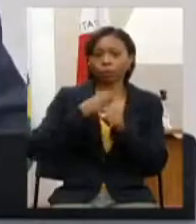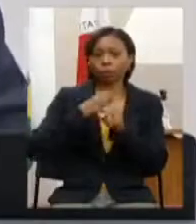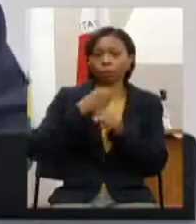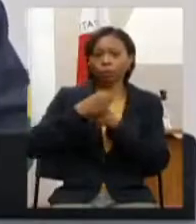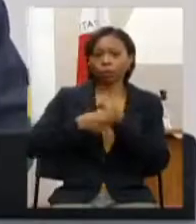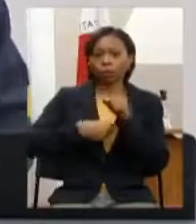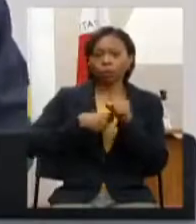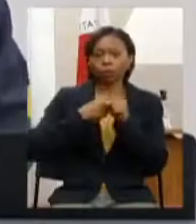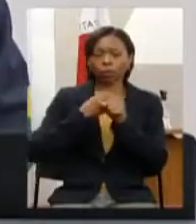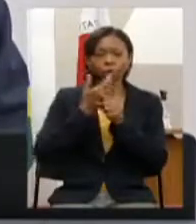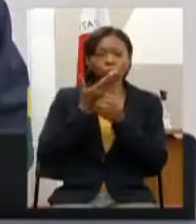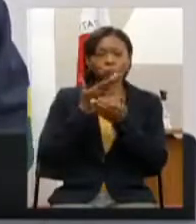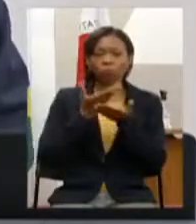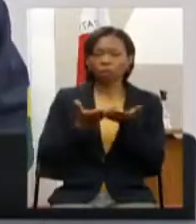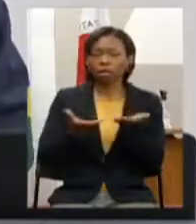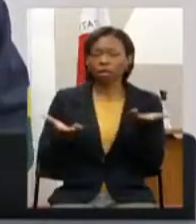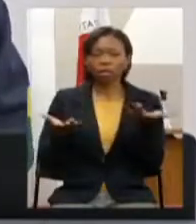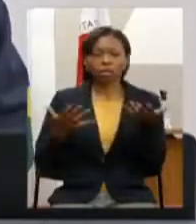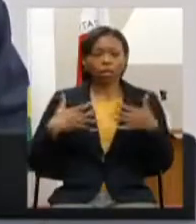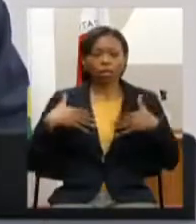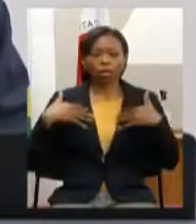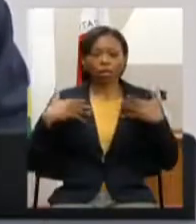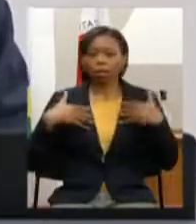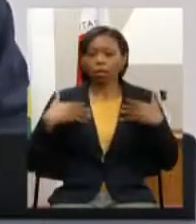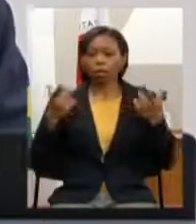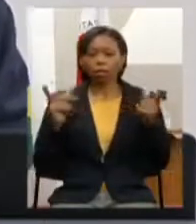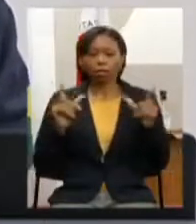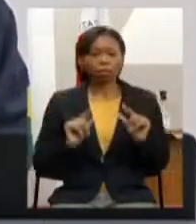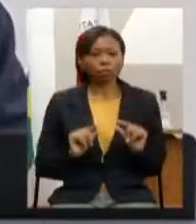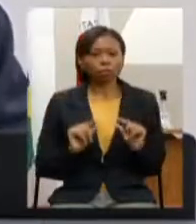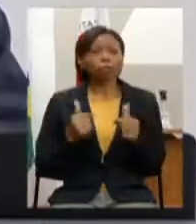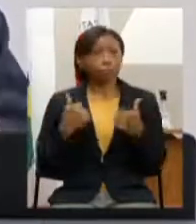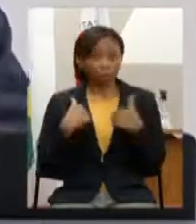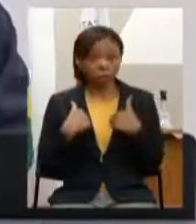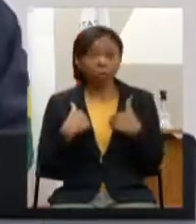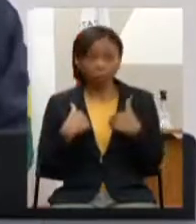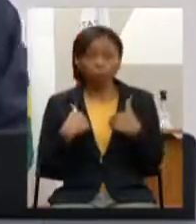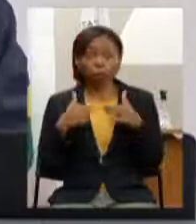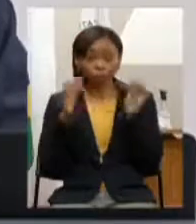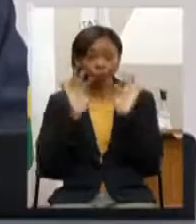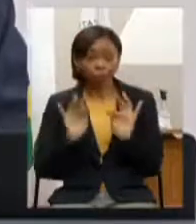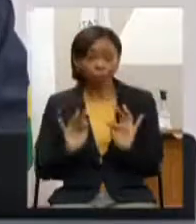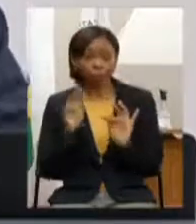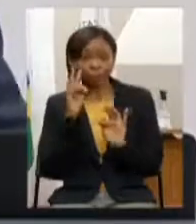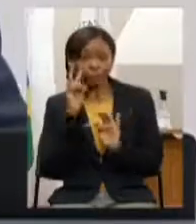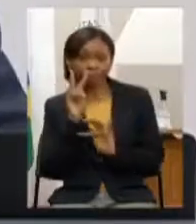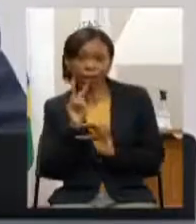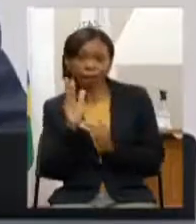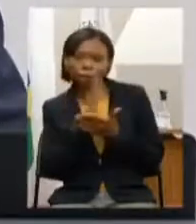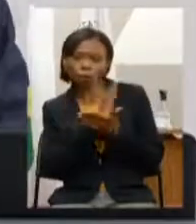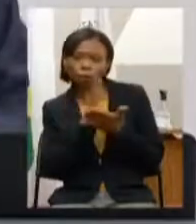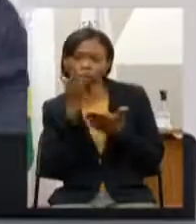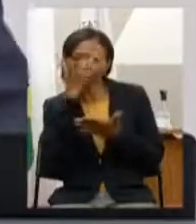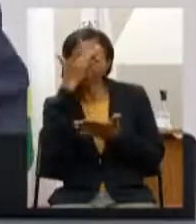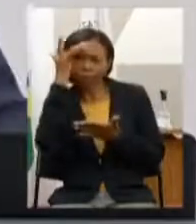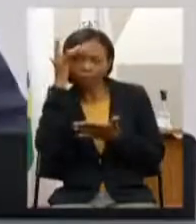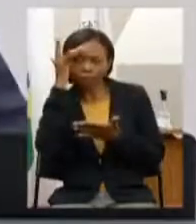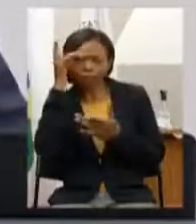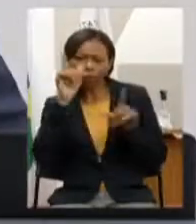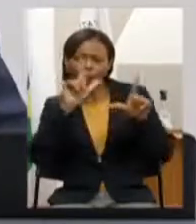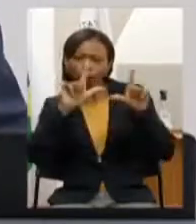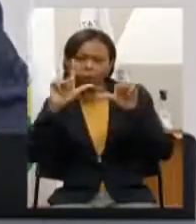eu ainda fico muito feliz de ver alguns rostos aqui nessa tela que eu vi o ano